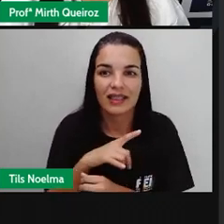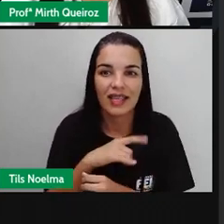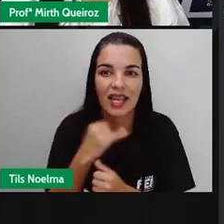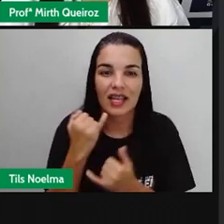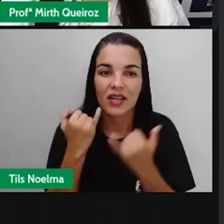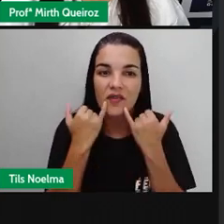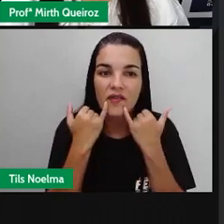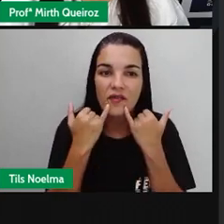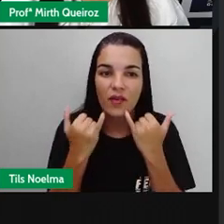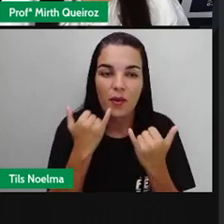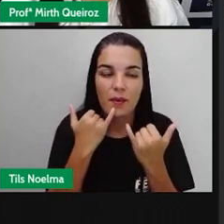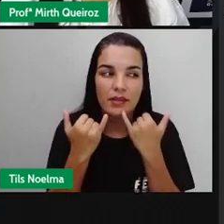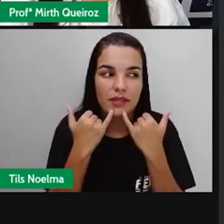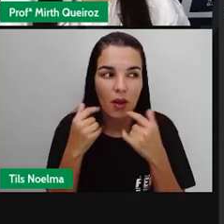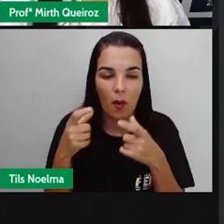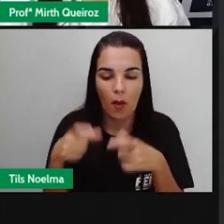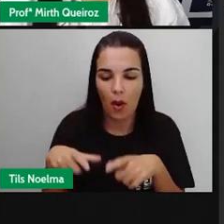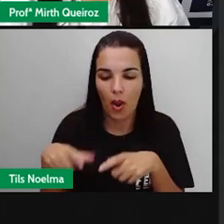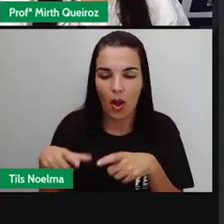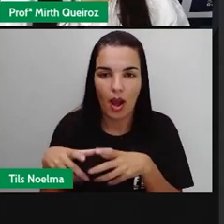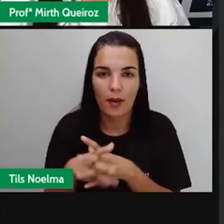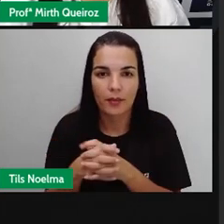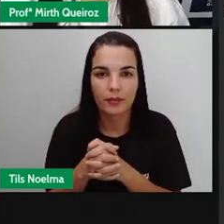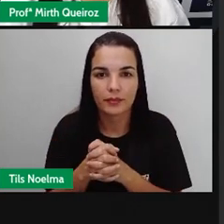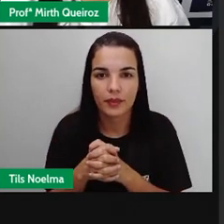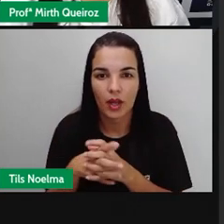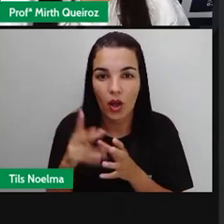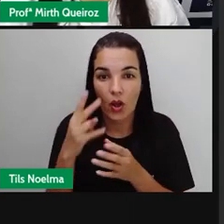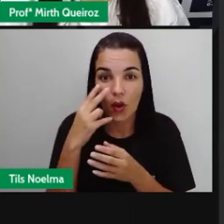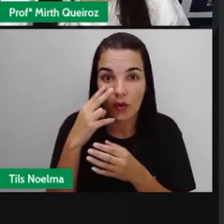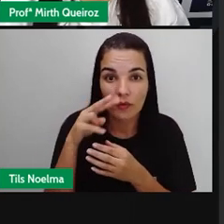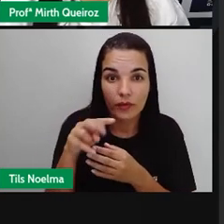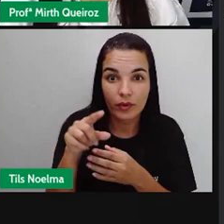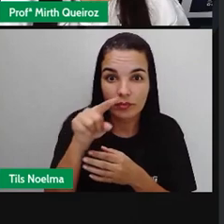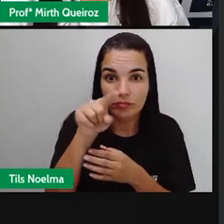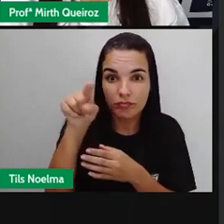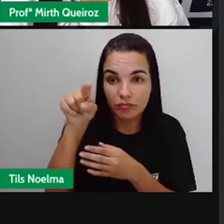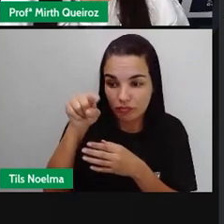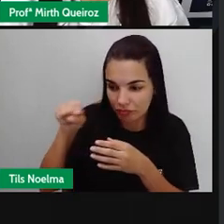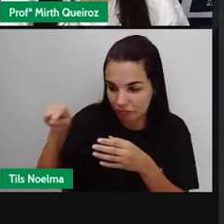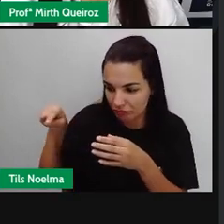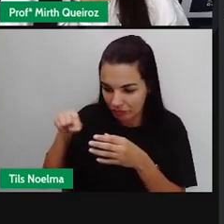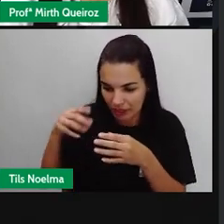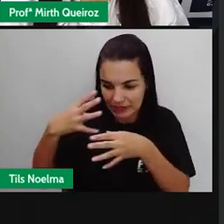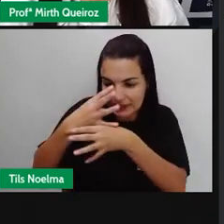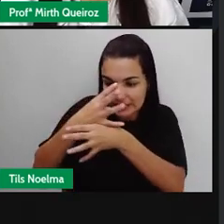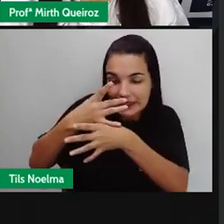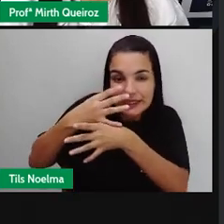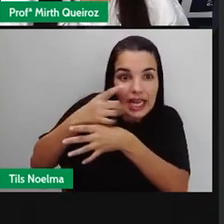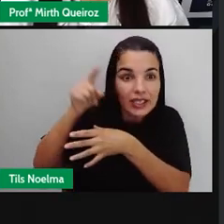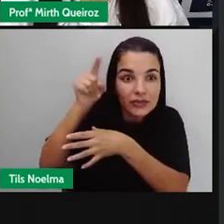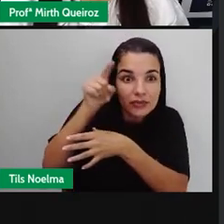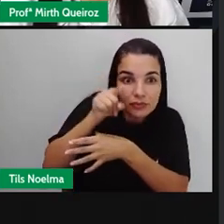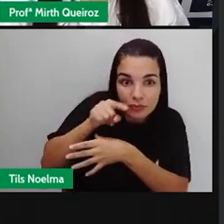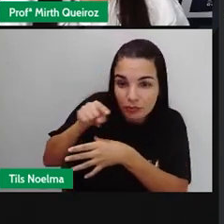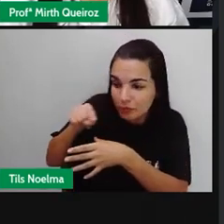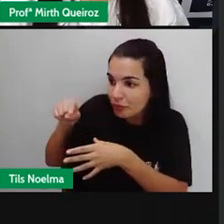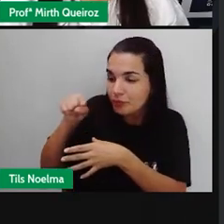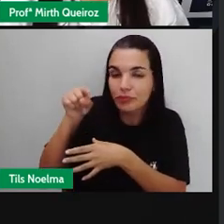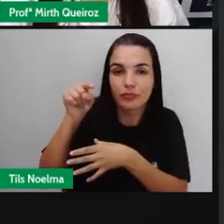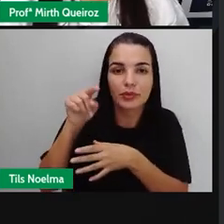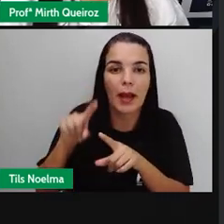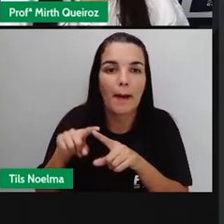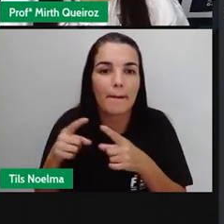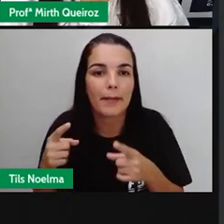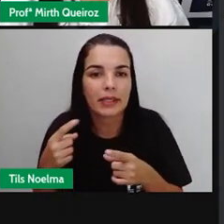sobre o local. Aqui, nós encontramos a cidade de Feira de Santana. Mas